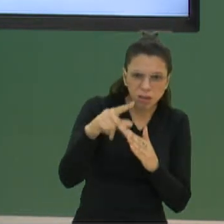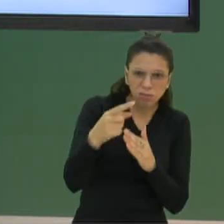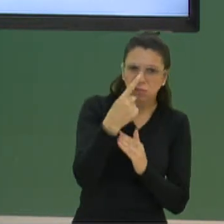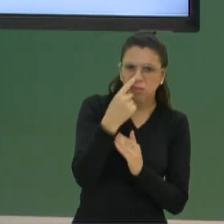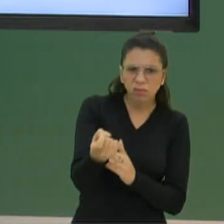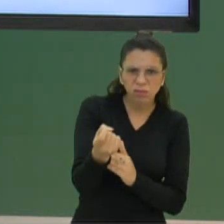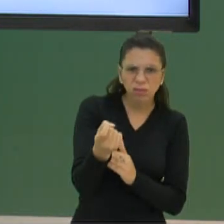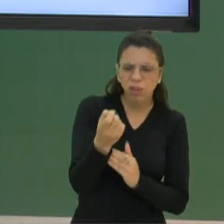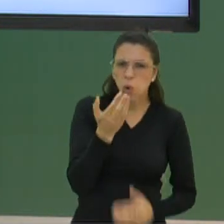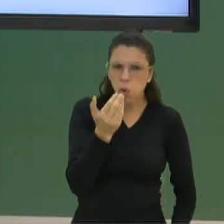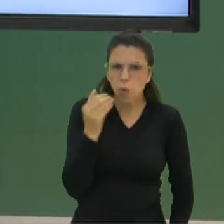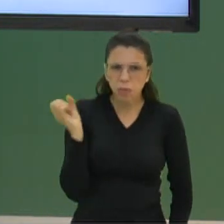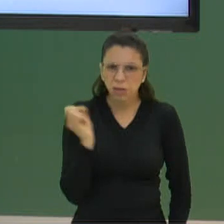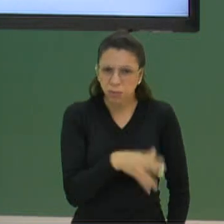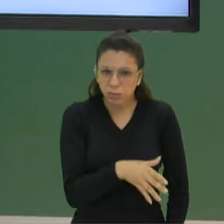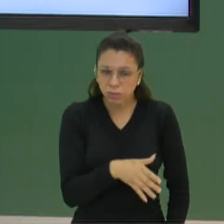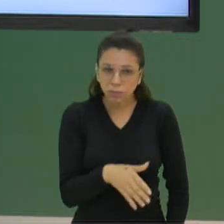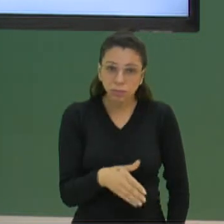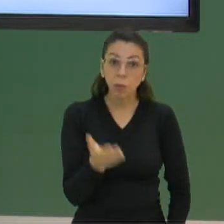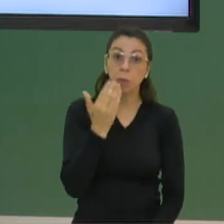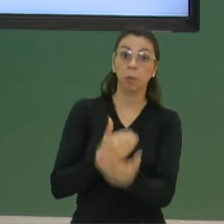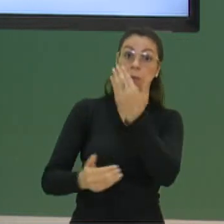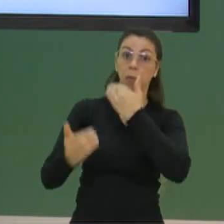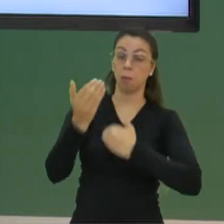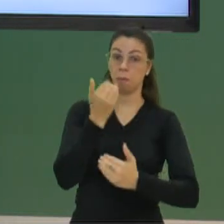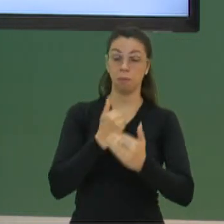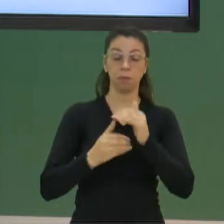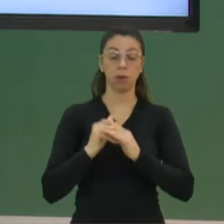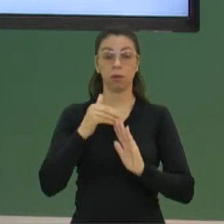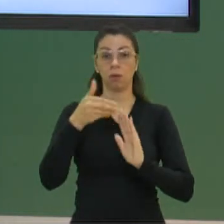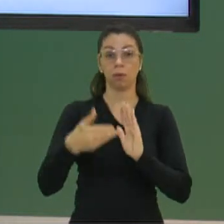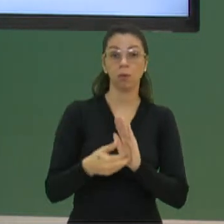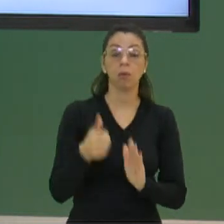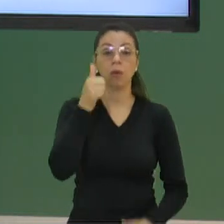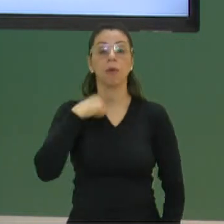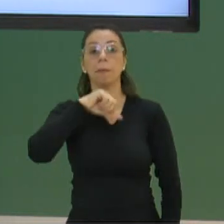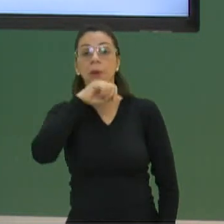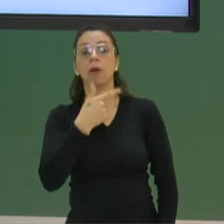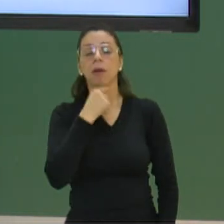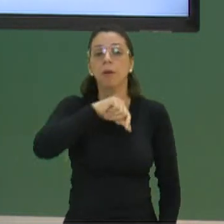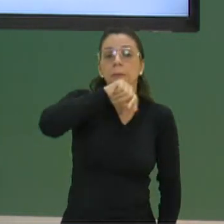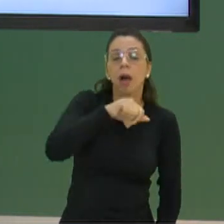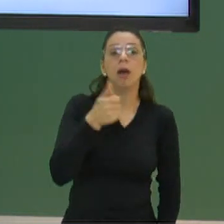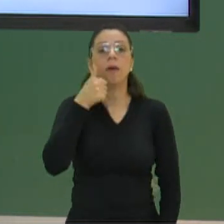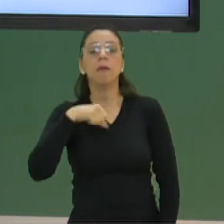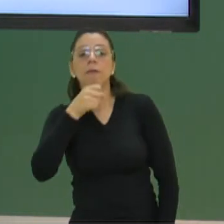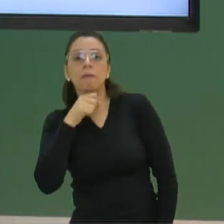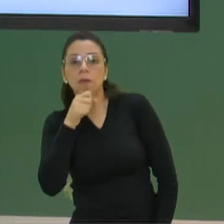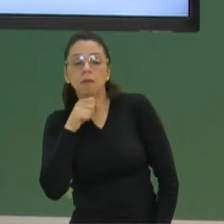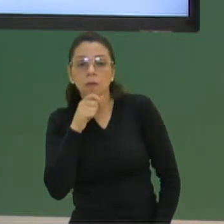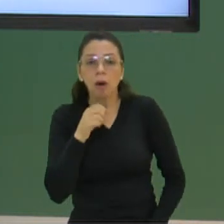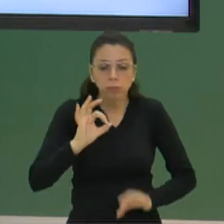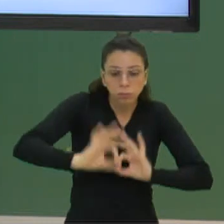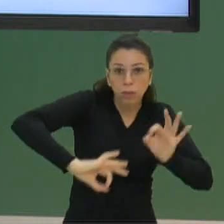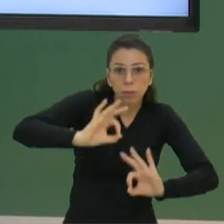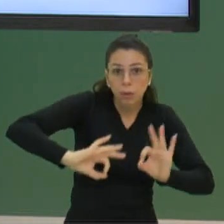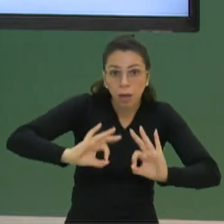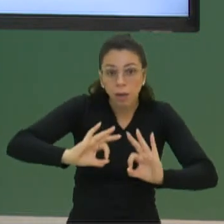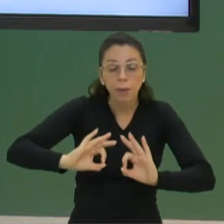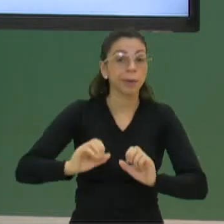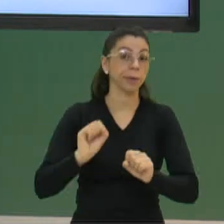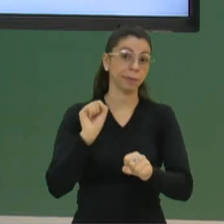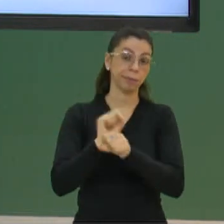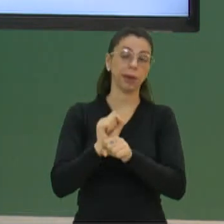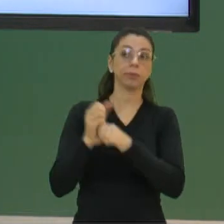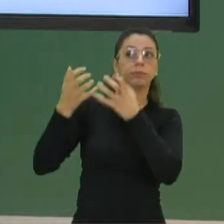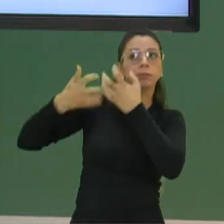é jogado fora? Você come toda a comida que sua mãe ou seu pai ou sua avó faz para você em cada refeição? Você tem que parar